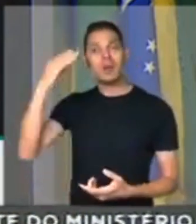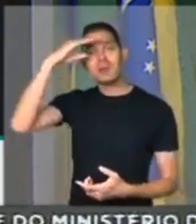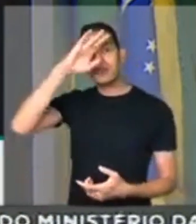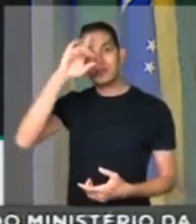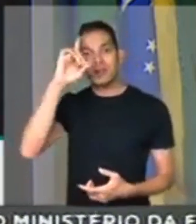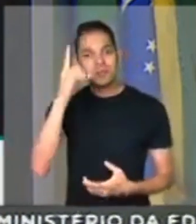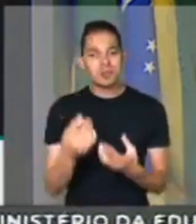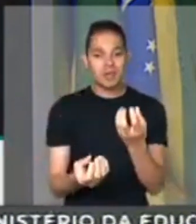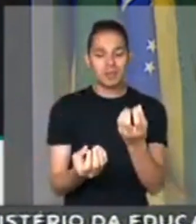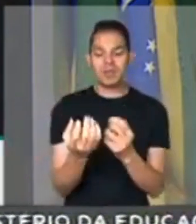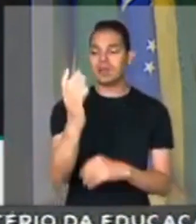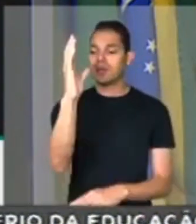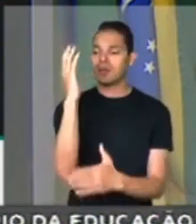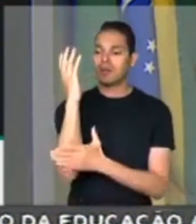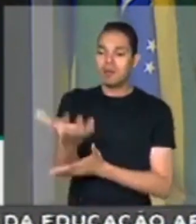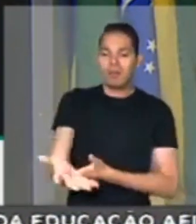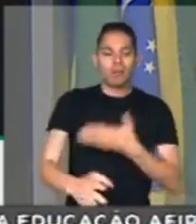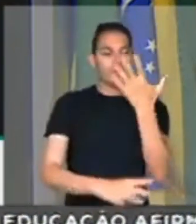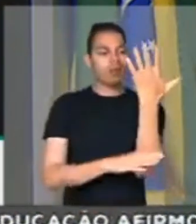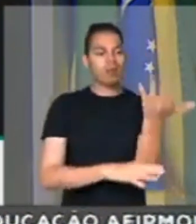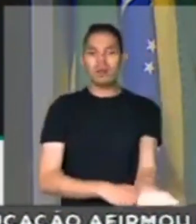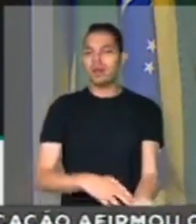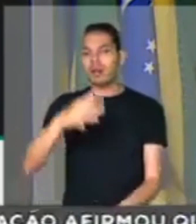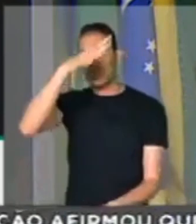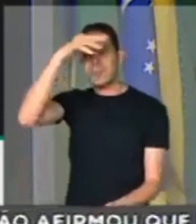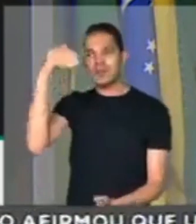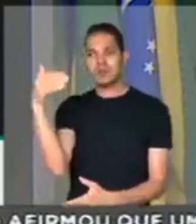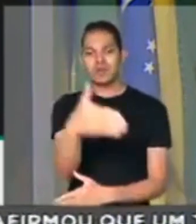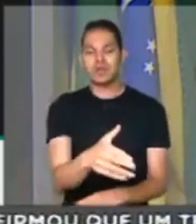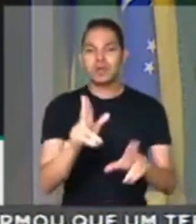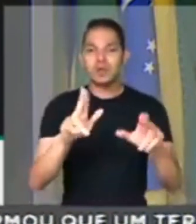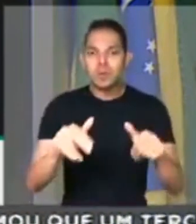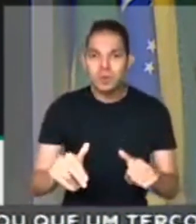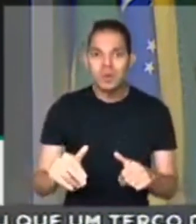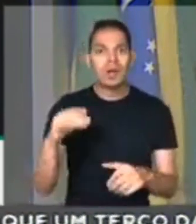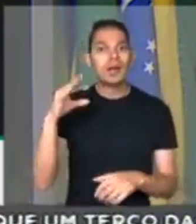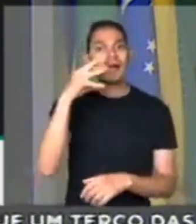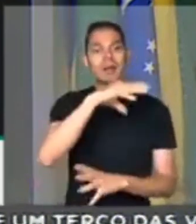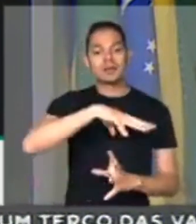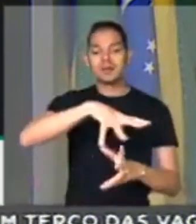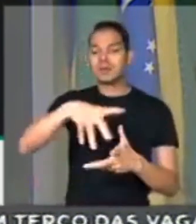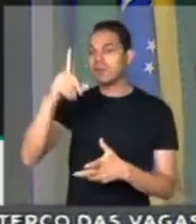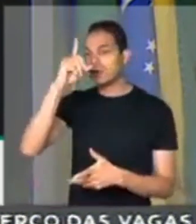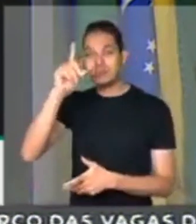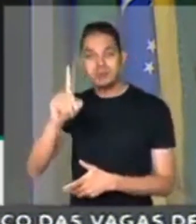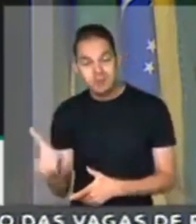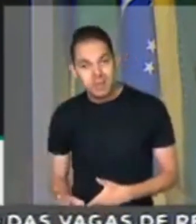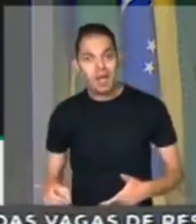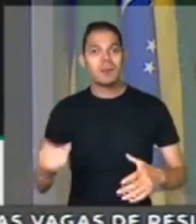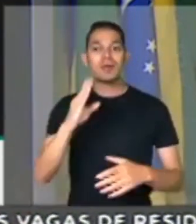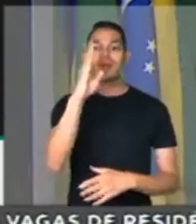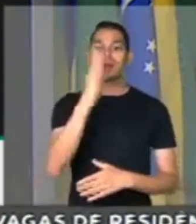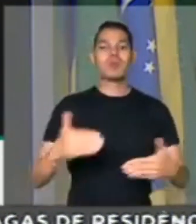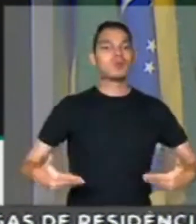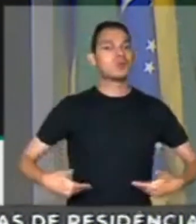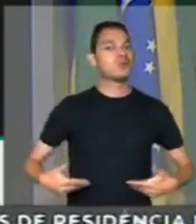interessou por isso, nunca foi à Amazônia. Ele não sabe que tem aquecimento global, ele não sabe que existe fome no Brasil.